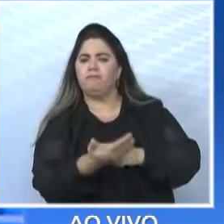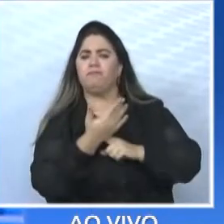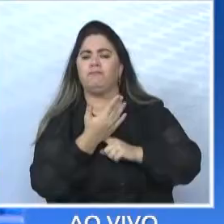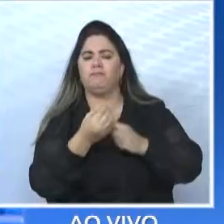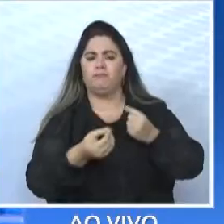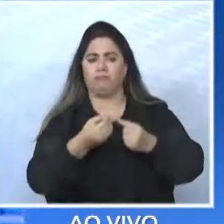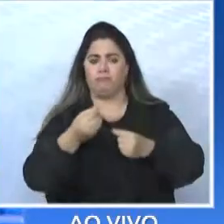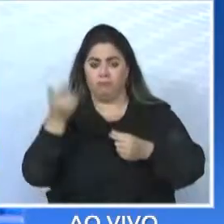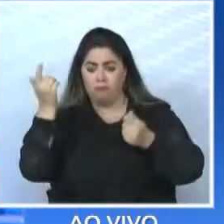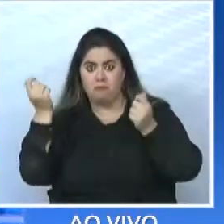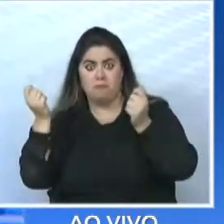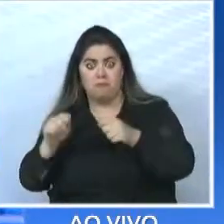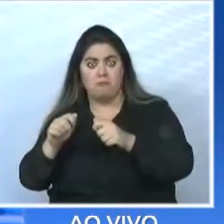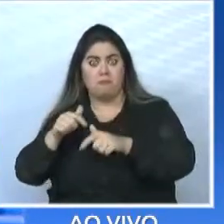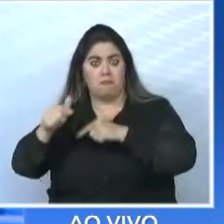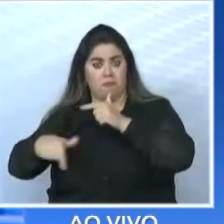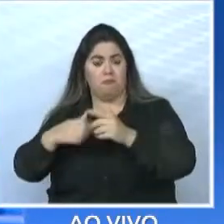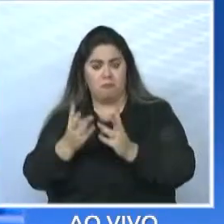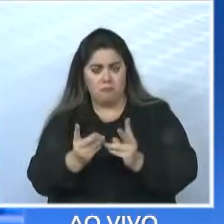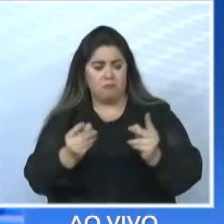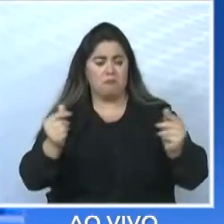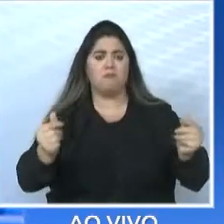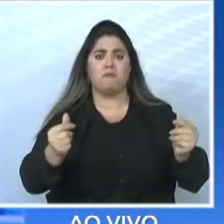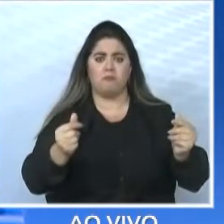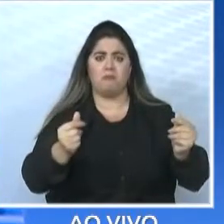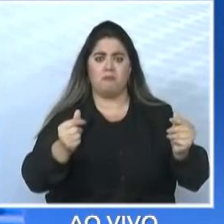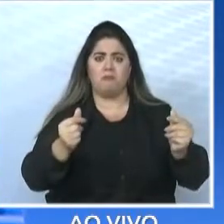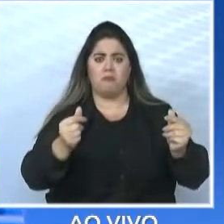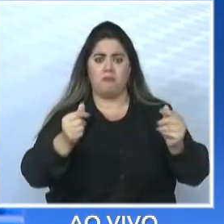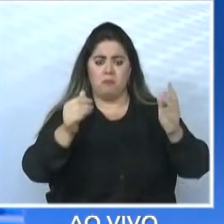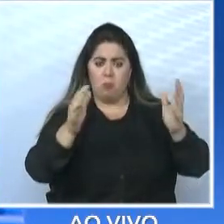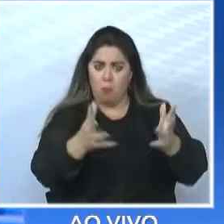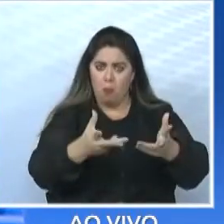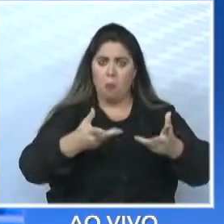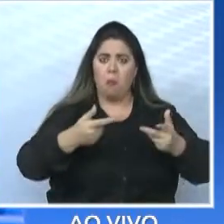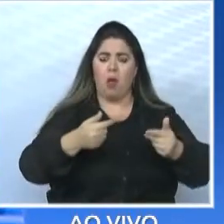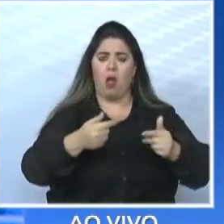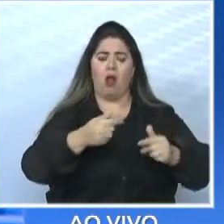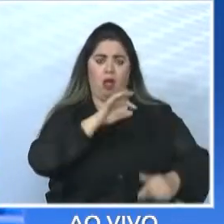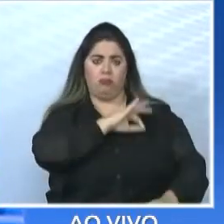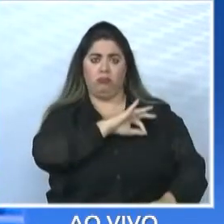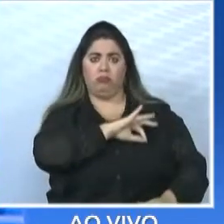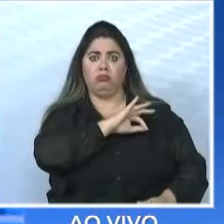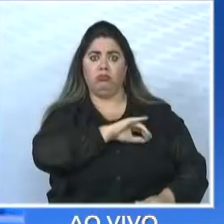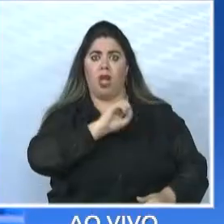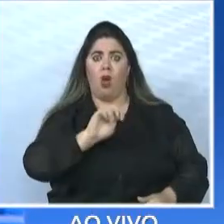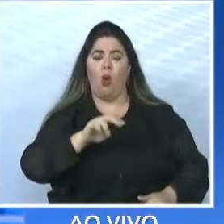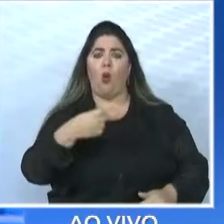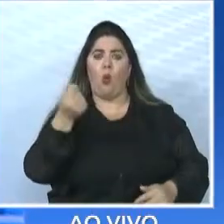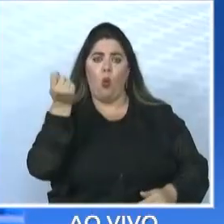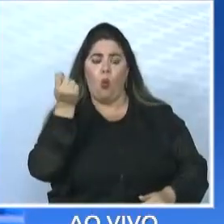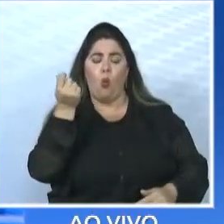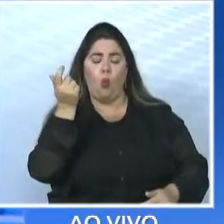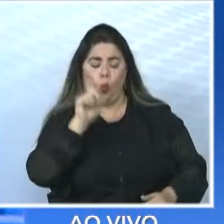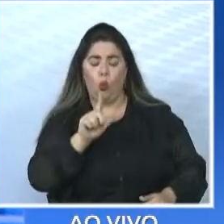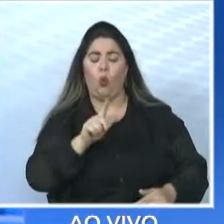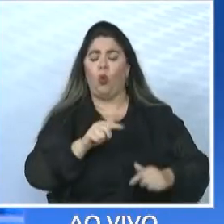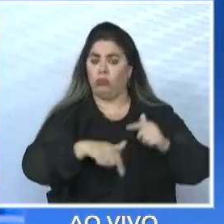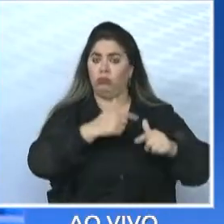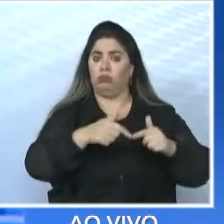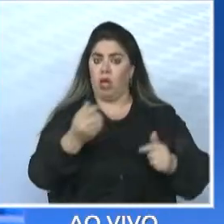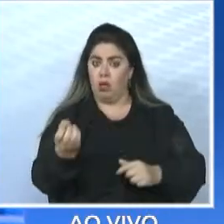capacitação, qualificação, para que ele possa ou melhorar o salário se estiver empregado ou conseguir um emprego novo. É isso que a gente tem que fazer.